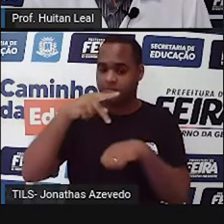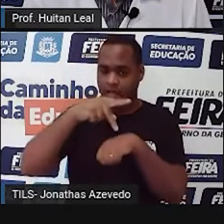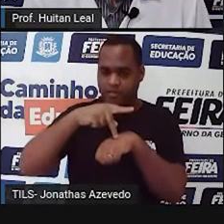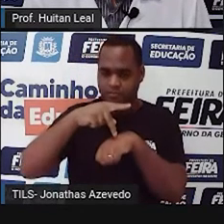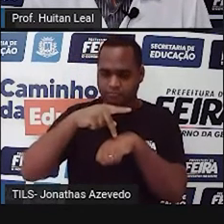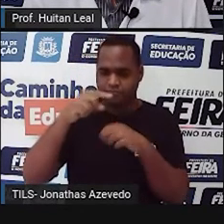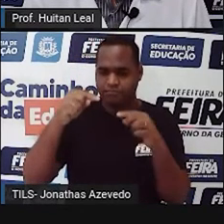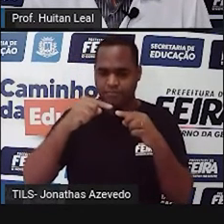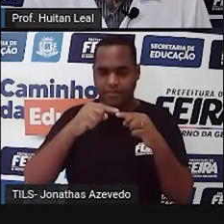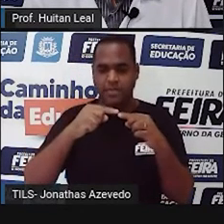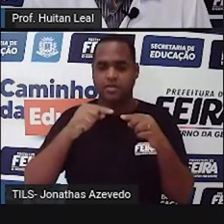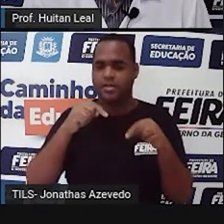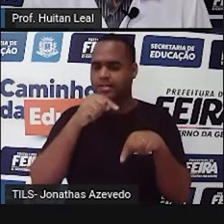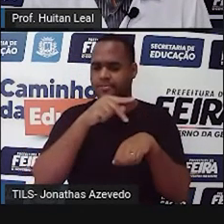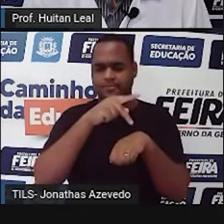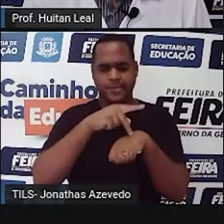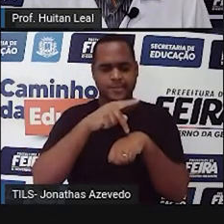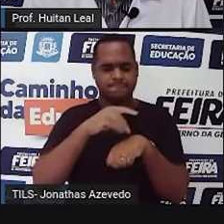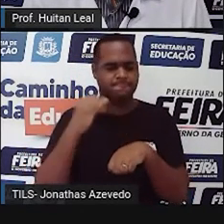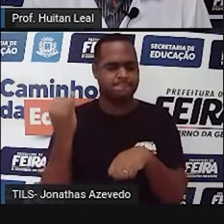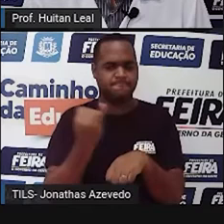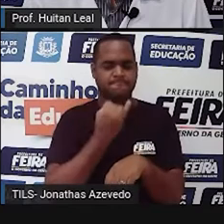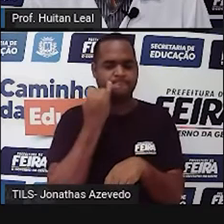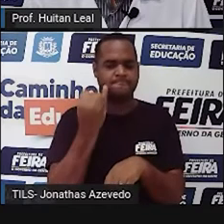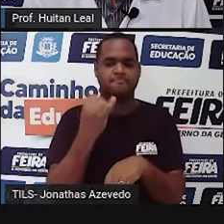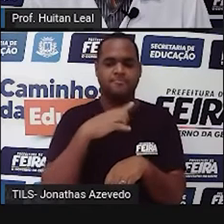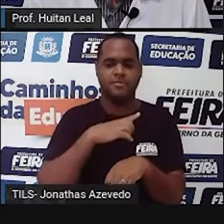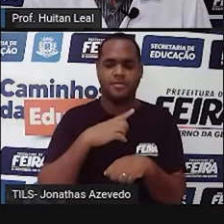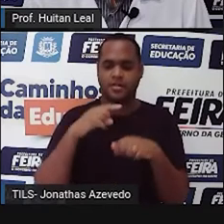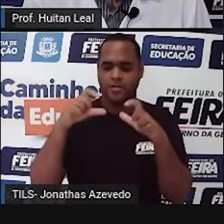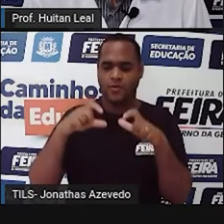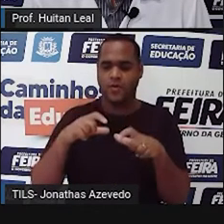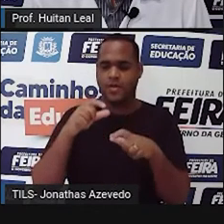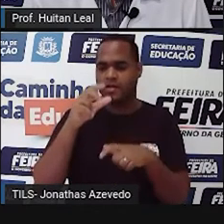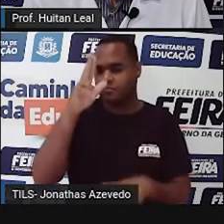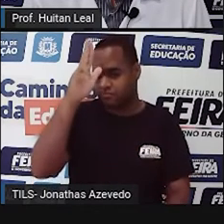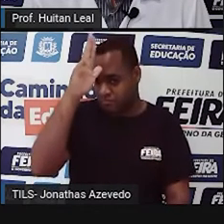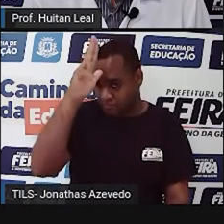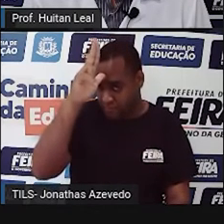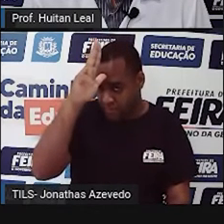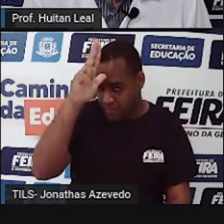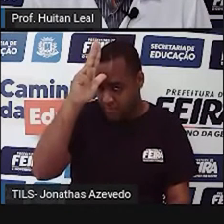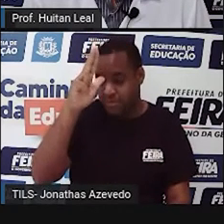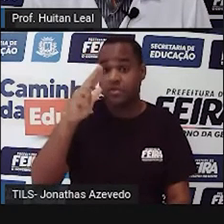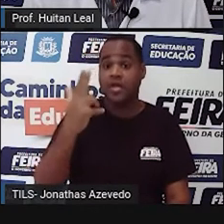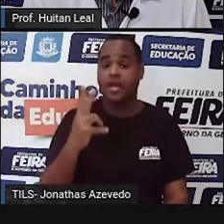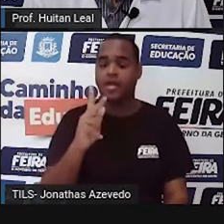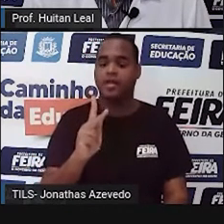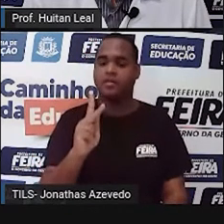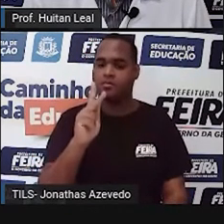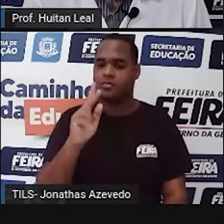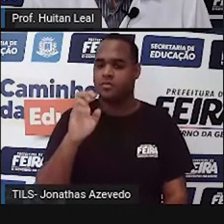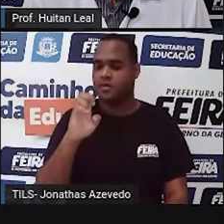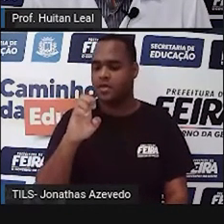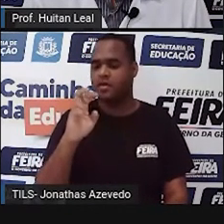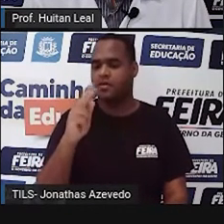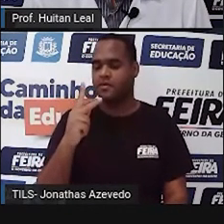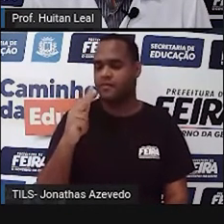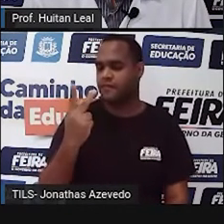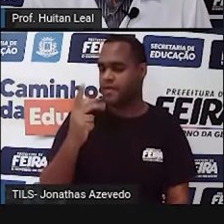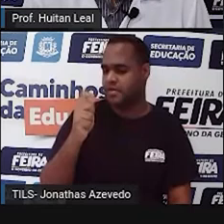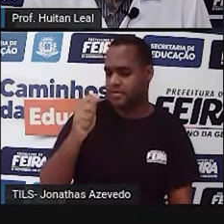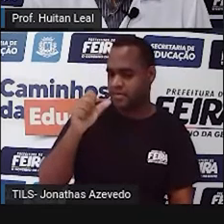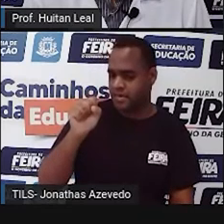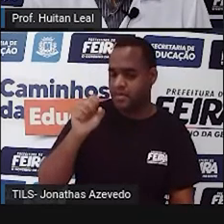por isso um nome tão singular para uma vila de Novo Hamburgo. Kefas foi inventada, mais de uma